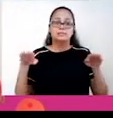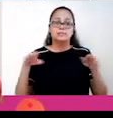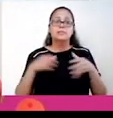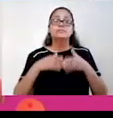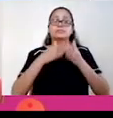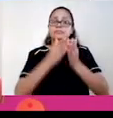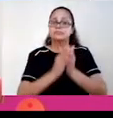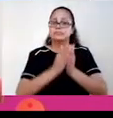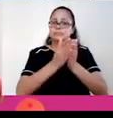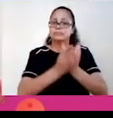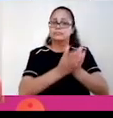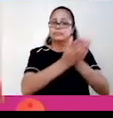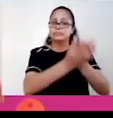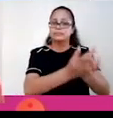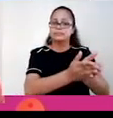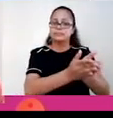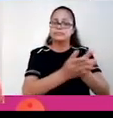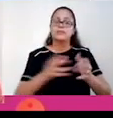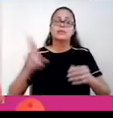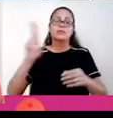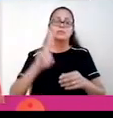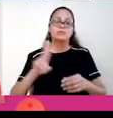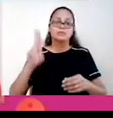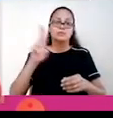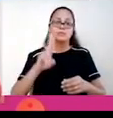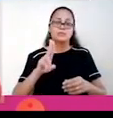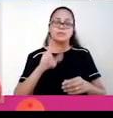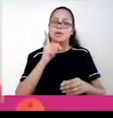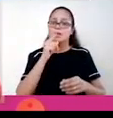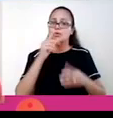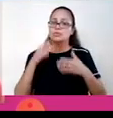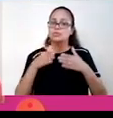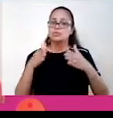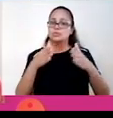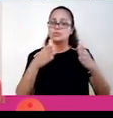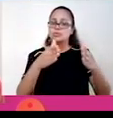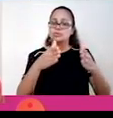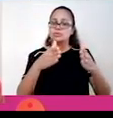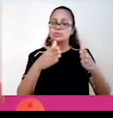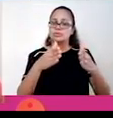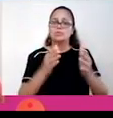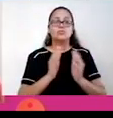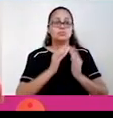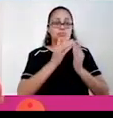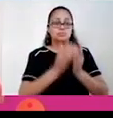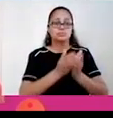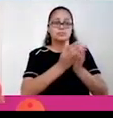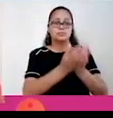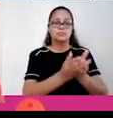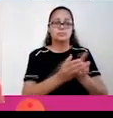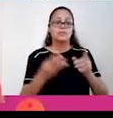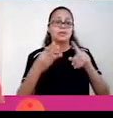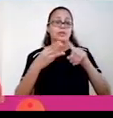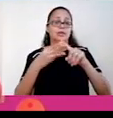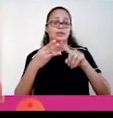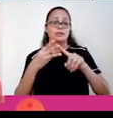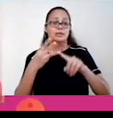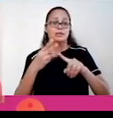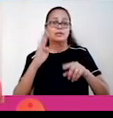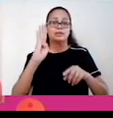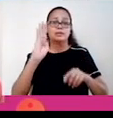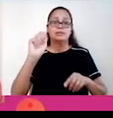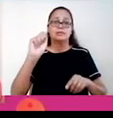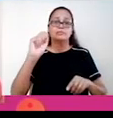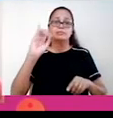navegabilidade, ou seja, a utilização dos rios para a navegação, para transporte de cargos, por exemplo. Nós temos três bacias